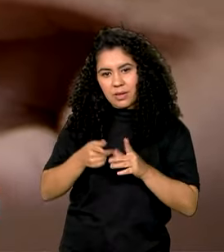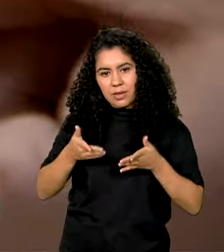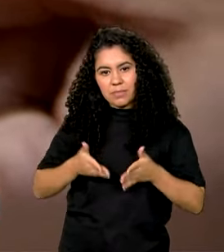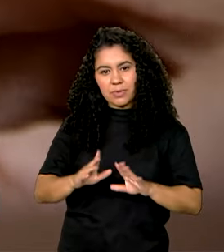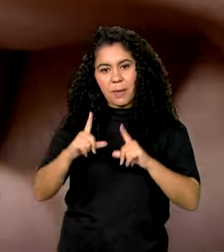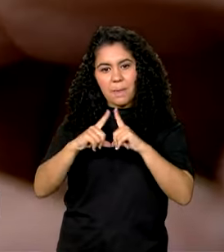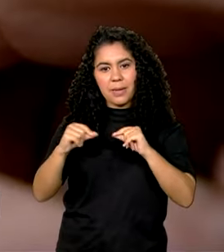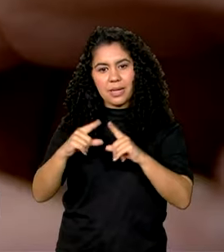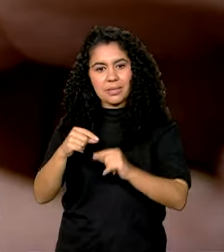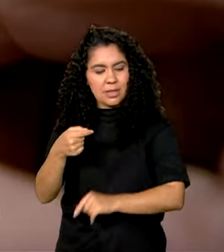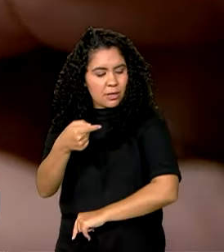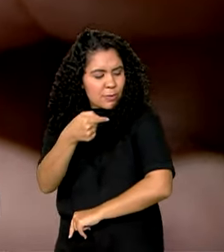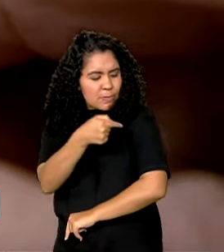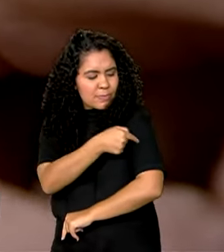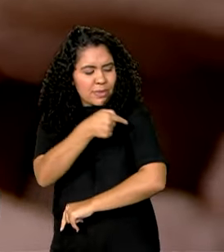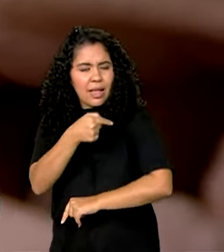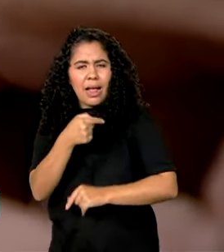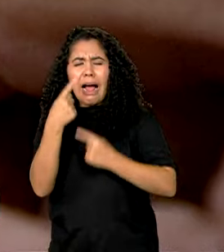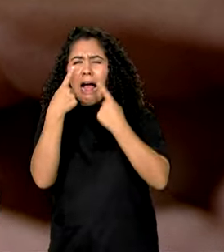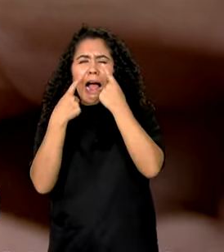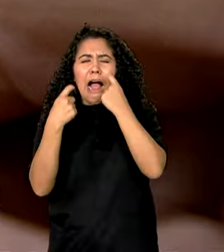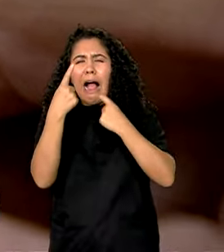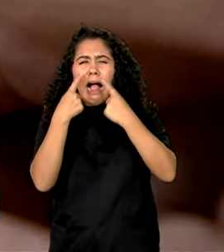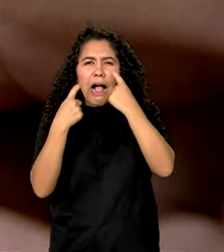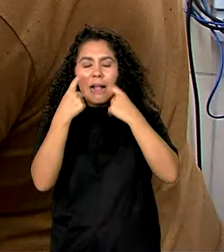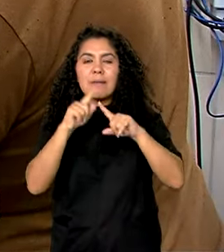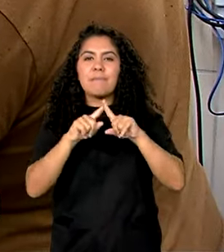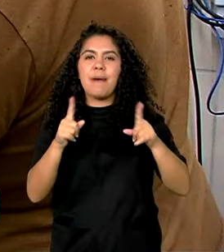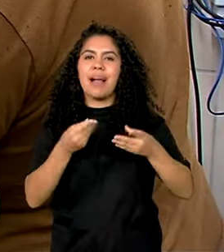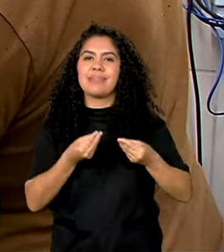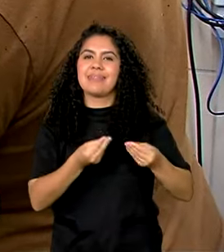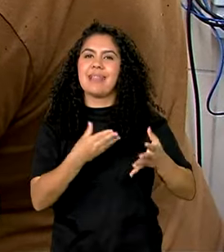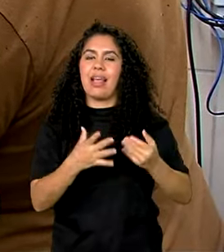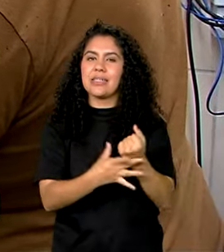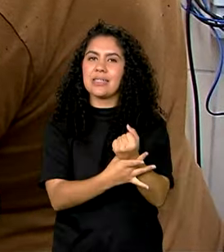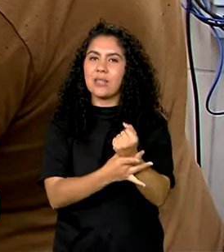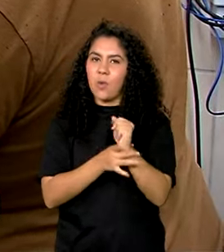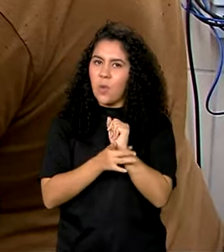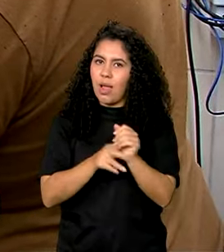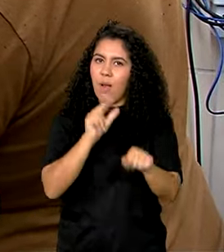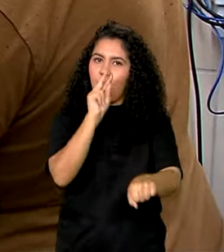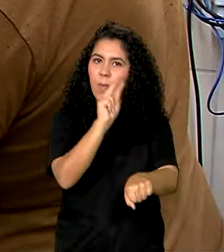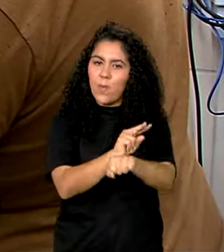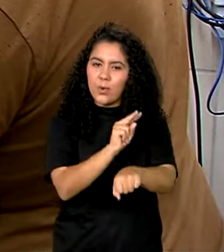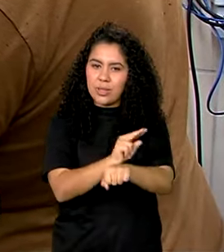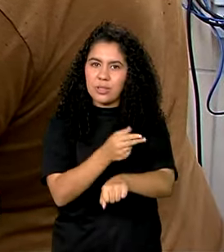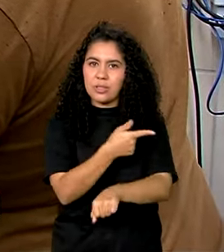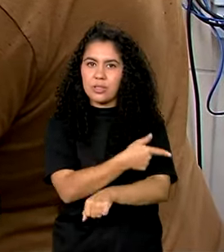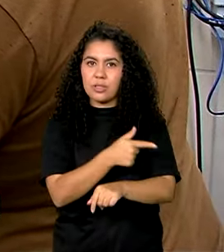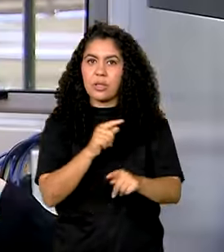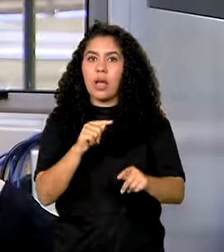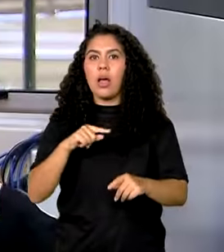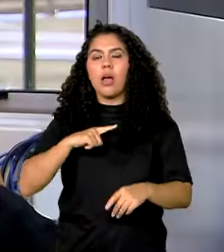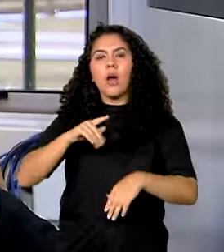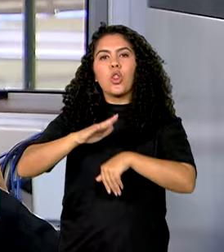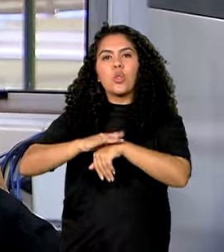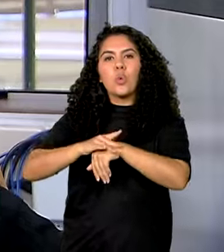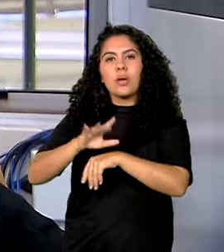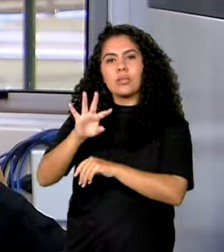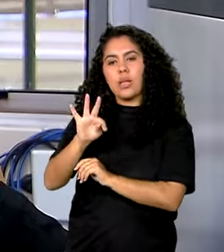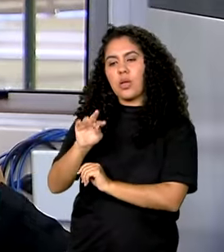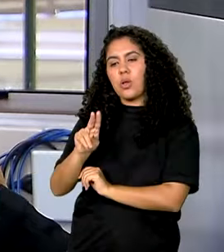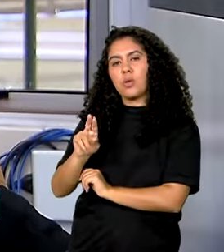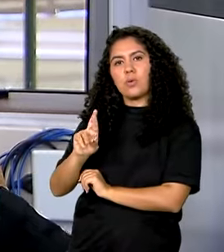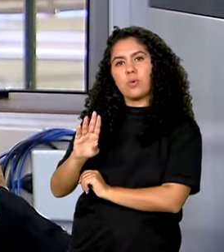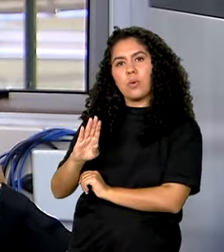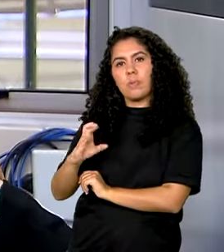assustou o recém-nascido, mas trouxe a segurança de protegê-lo contra a tuberculose. Muitas das pessoas